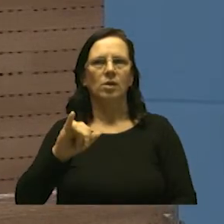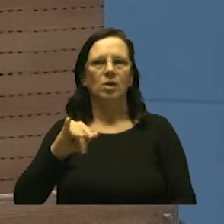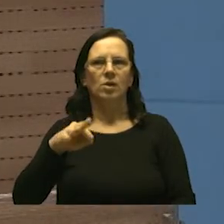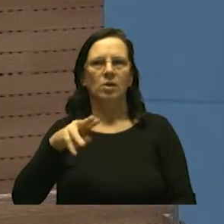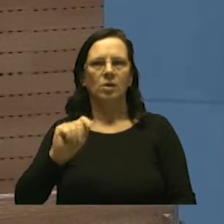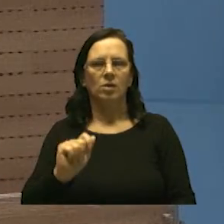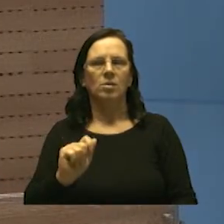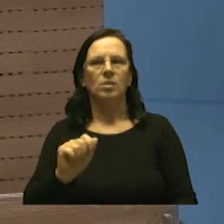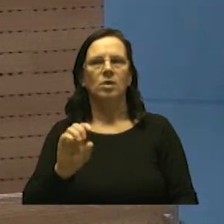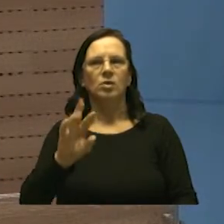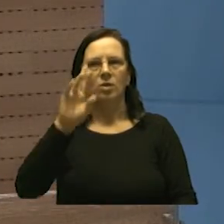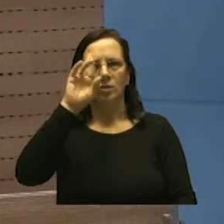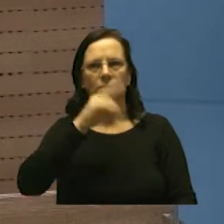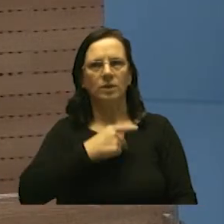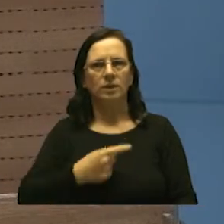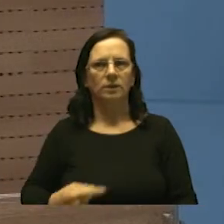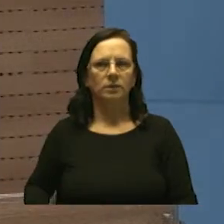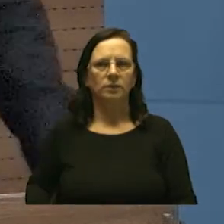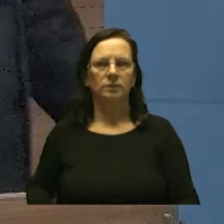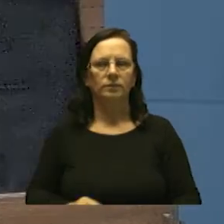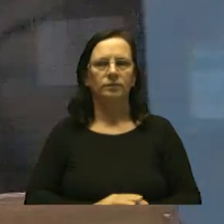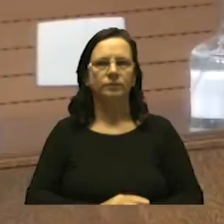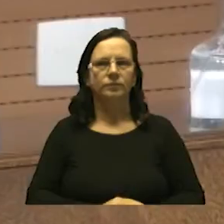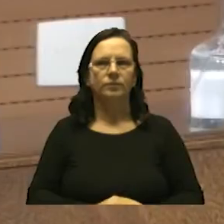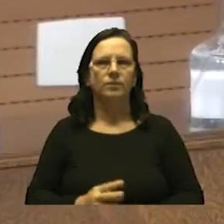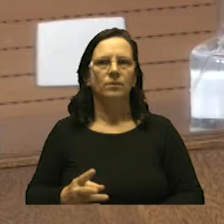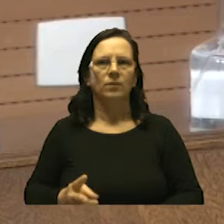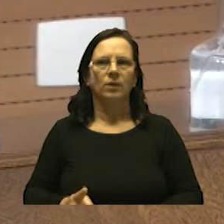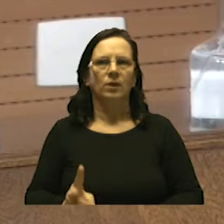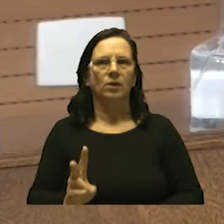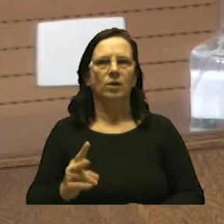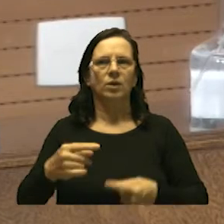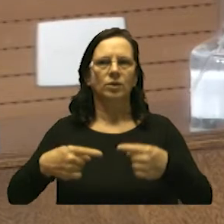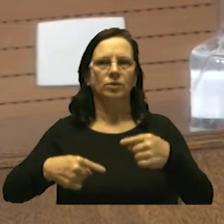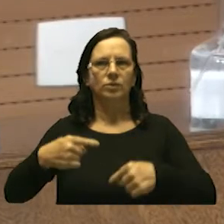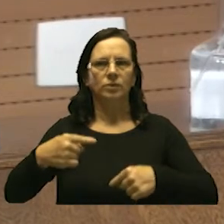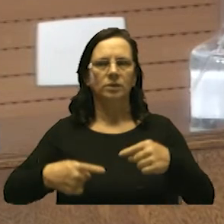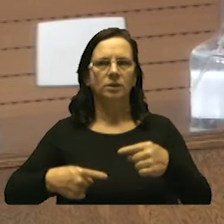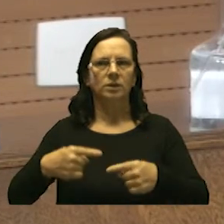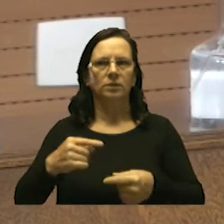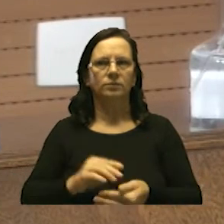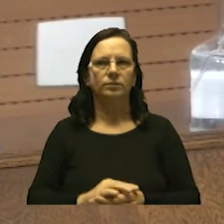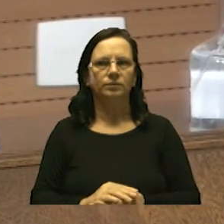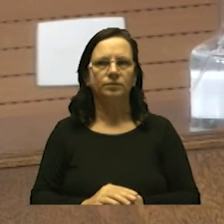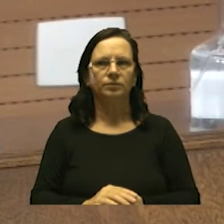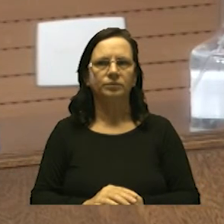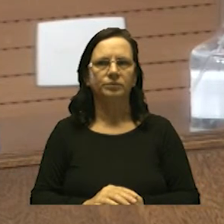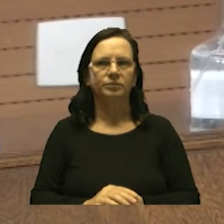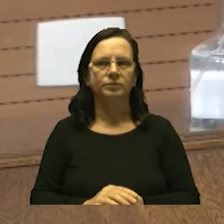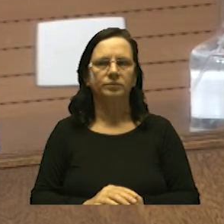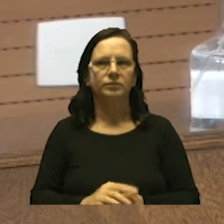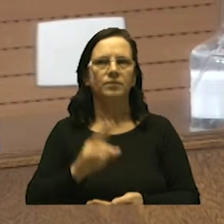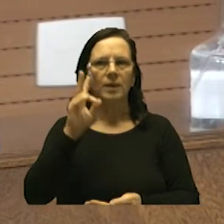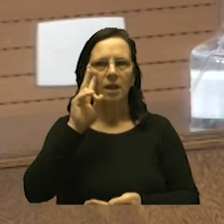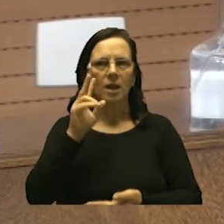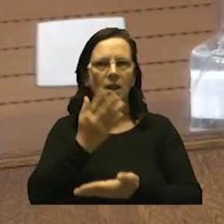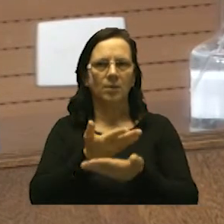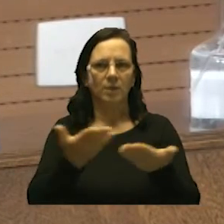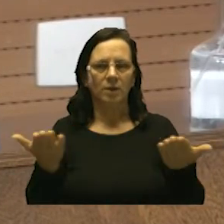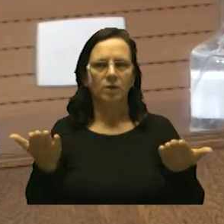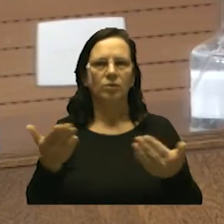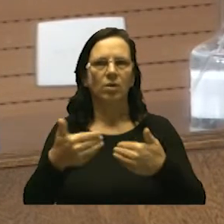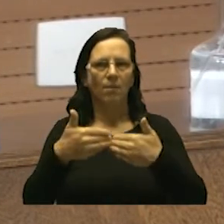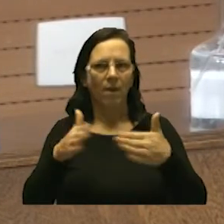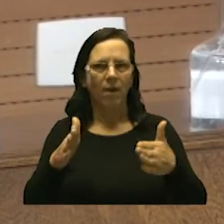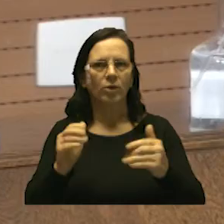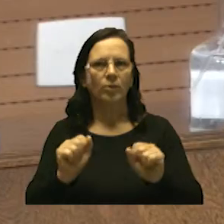município é só senhor presidente continua em discussão ou parecer lembrando os vereadores que já está